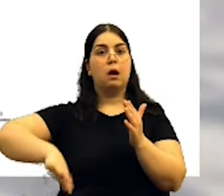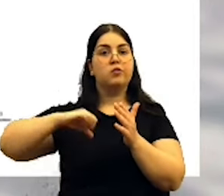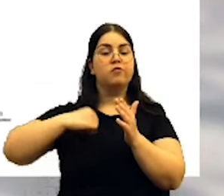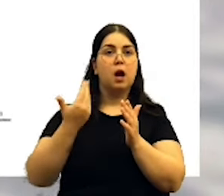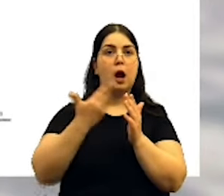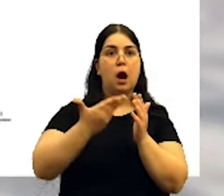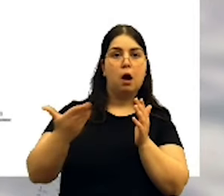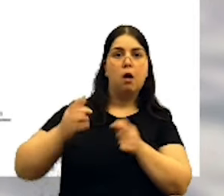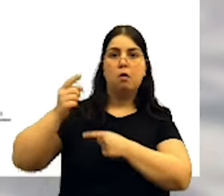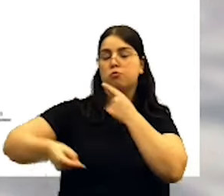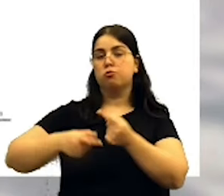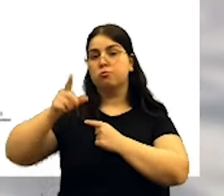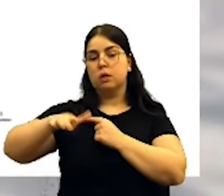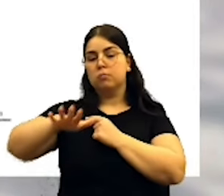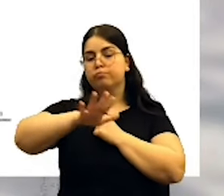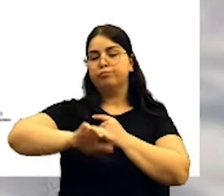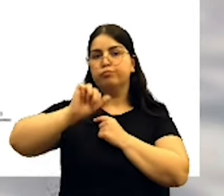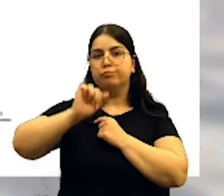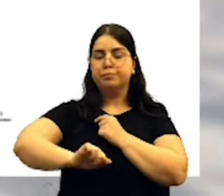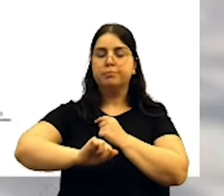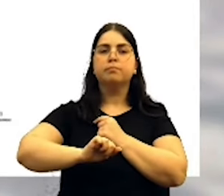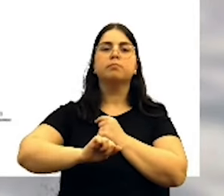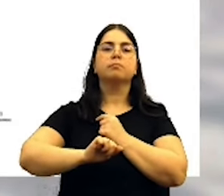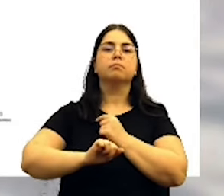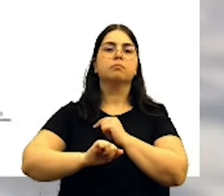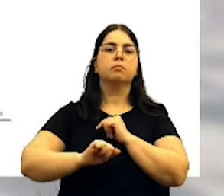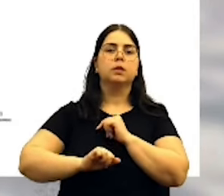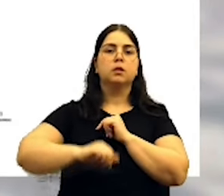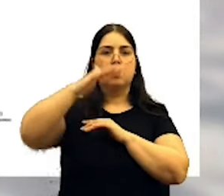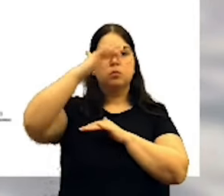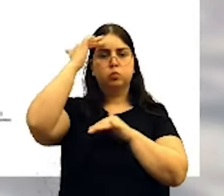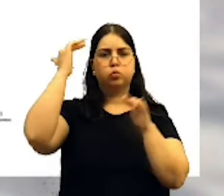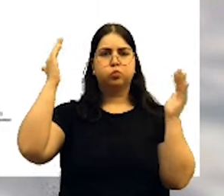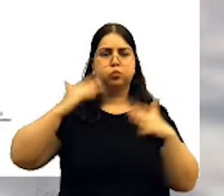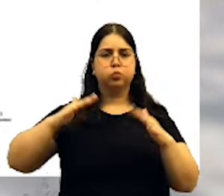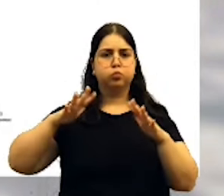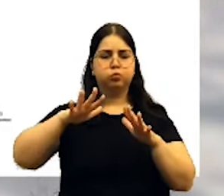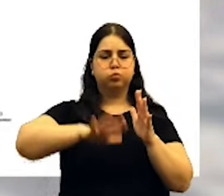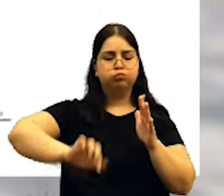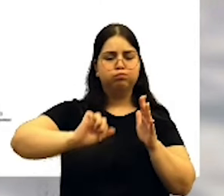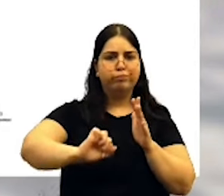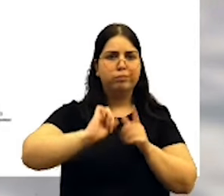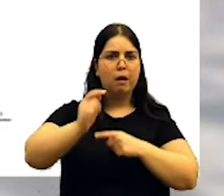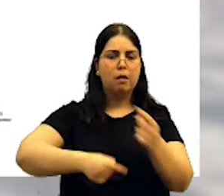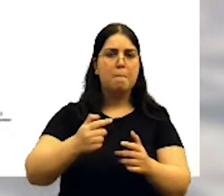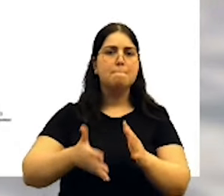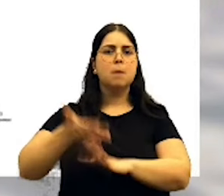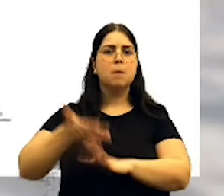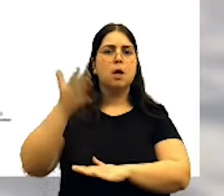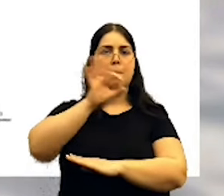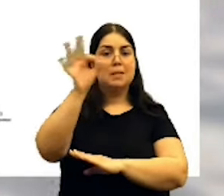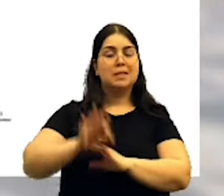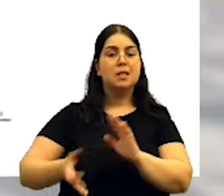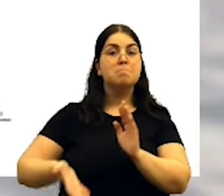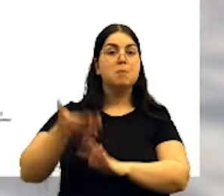Tentou olhar para o local onde têm incidido com maior gravidade as ondas de calor, tentou também olhar para a rede da cidade